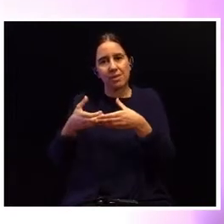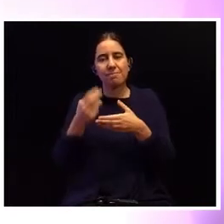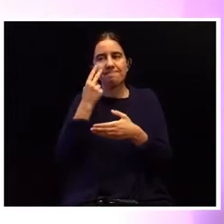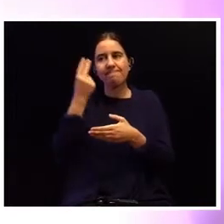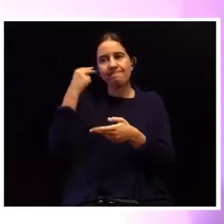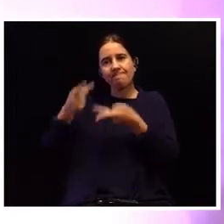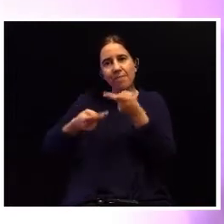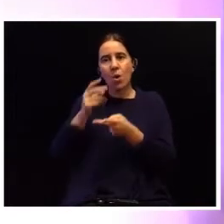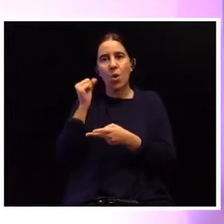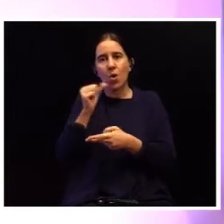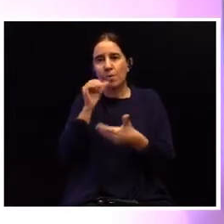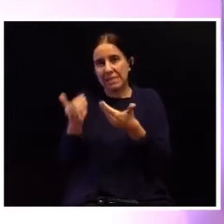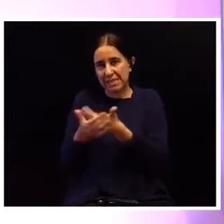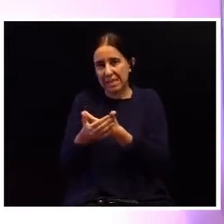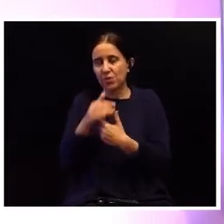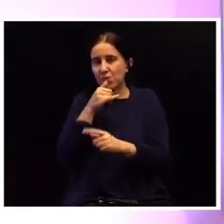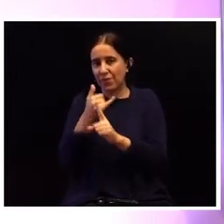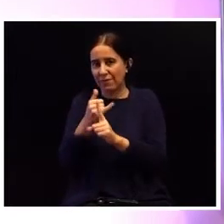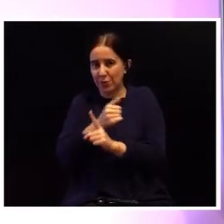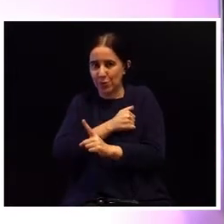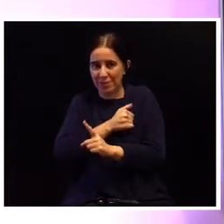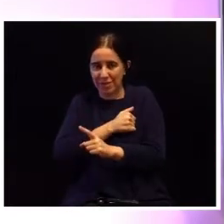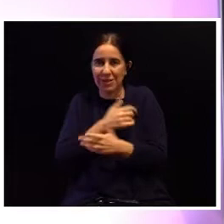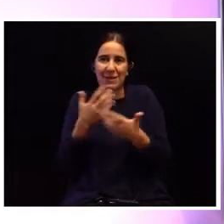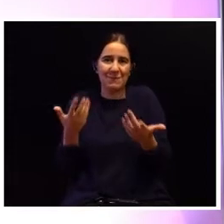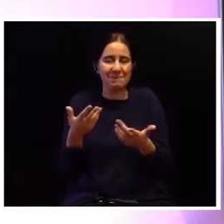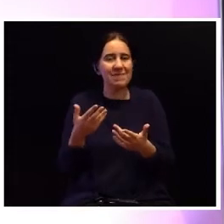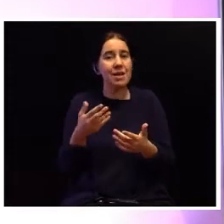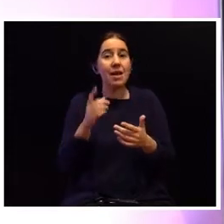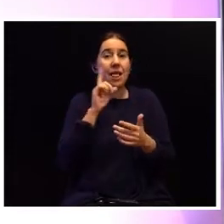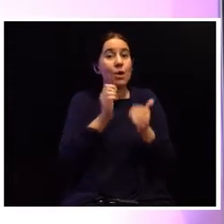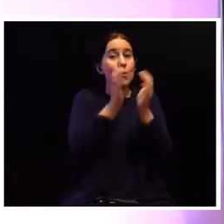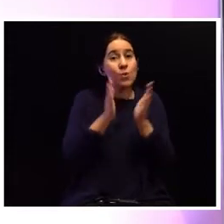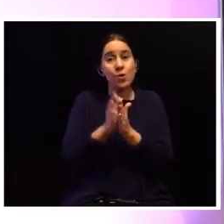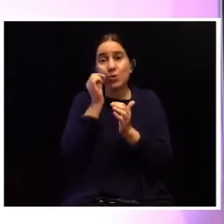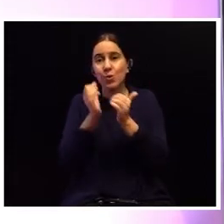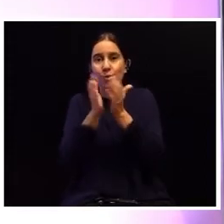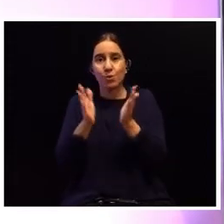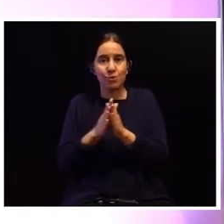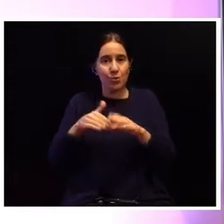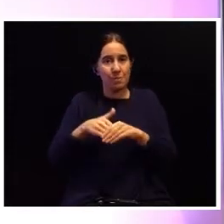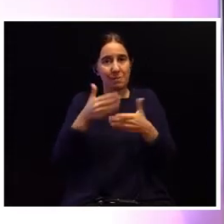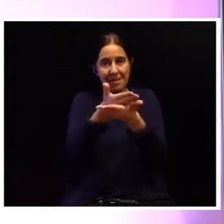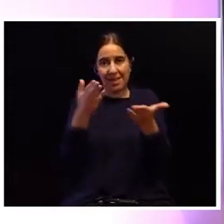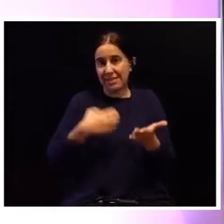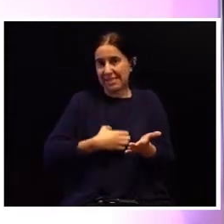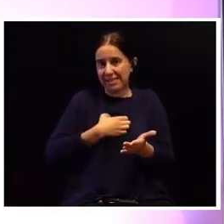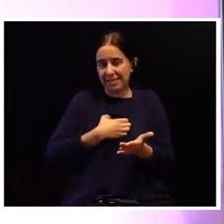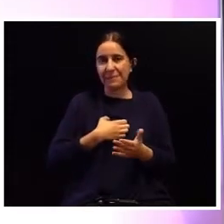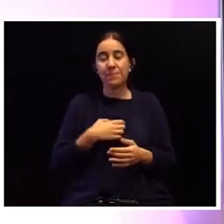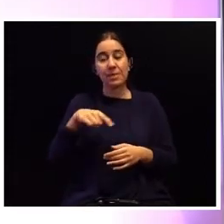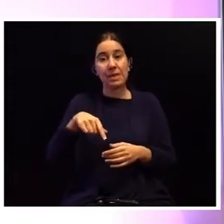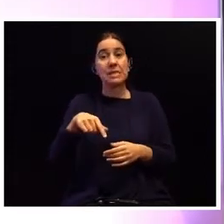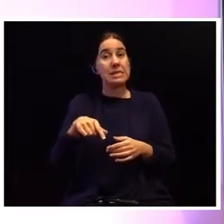retrospectiva de homicídio em violência doméstica. Enfim, sintam-se todas e todos cumprimentados. O objetivo da